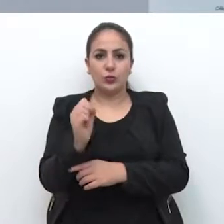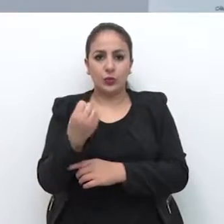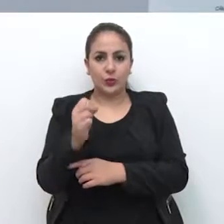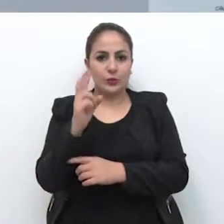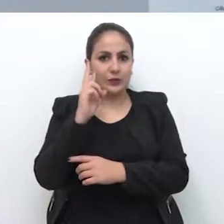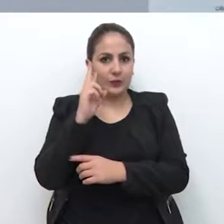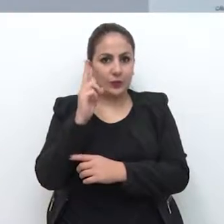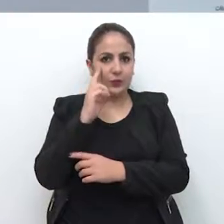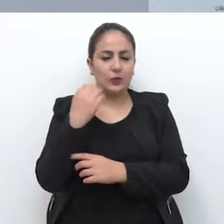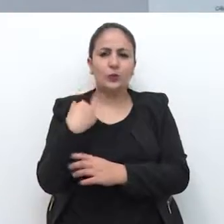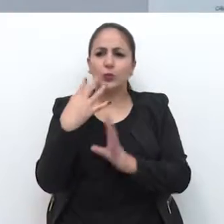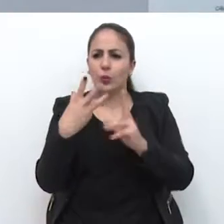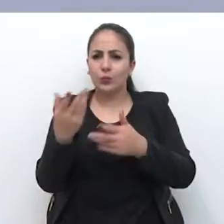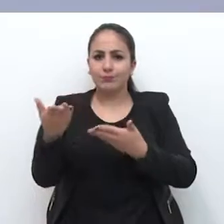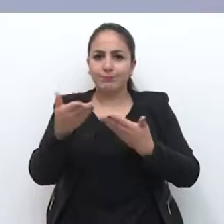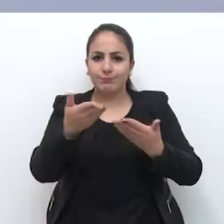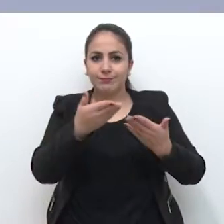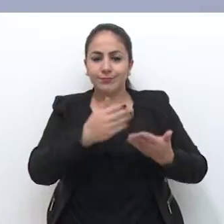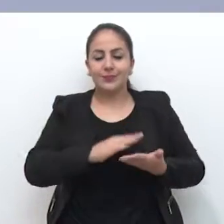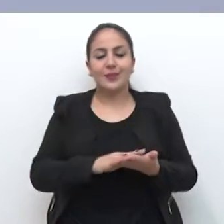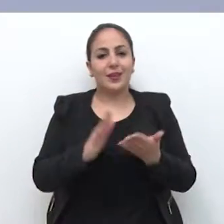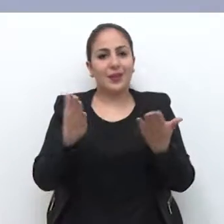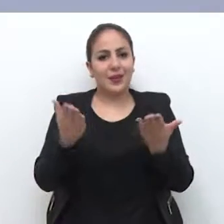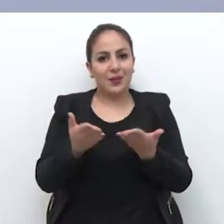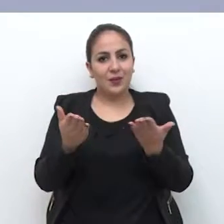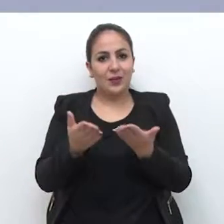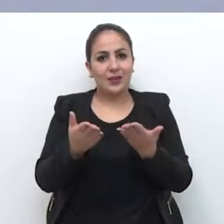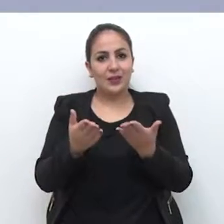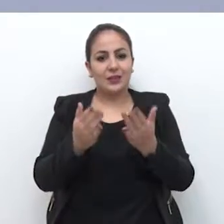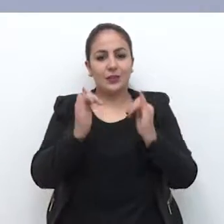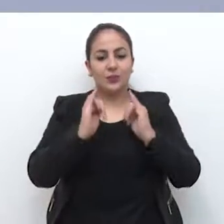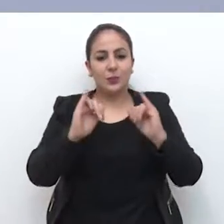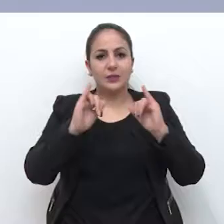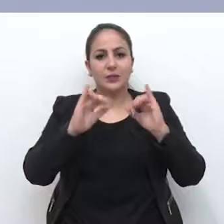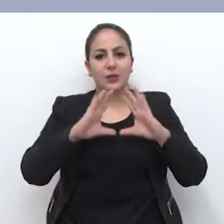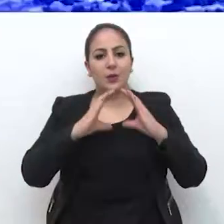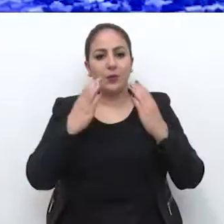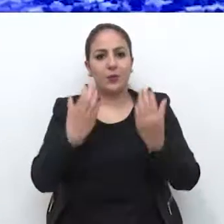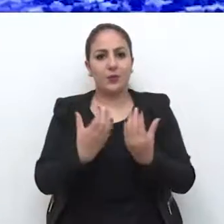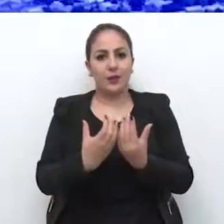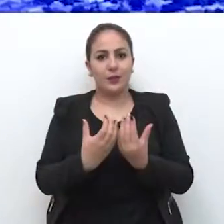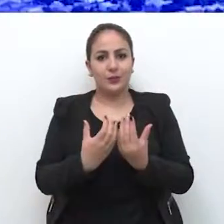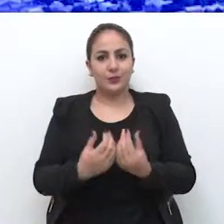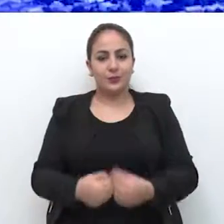Osório Portos, estão todos convidados. Agora, no canal da comunidade.